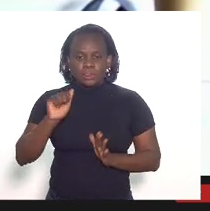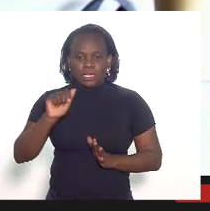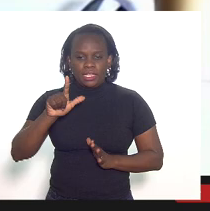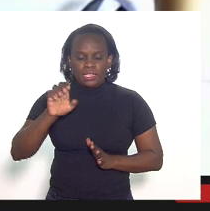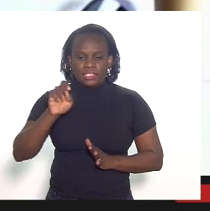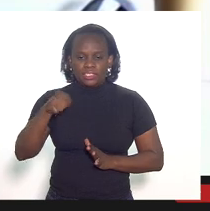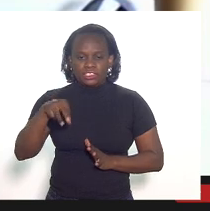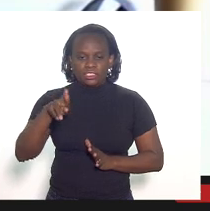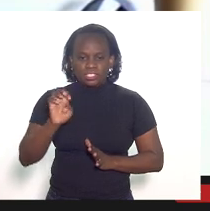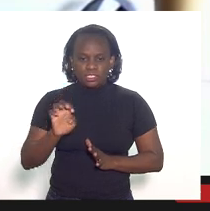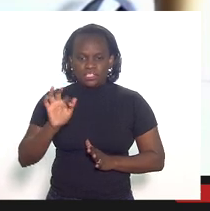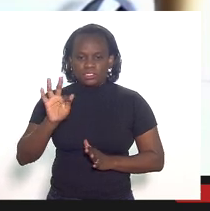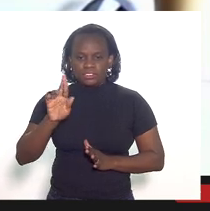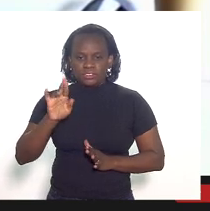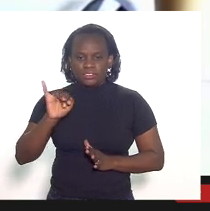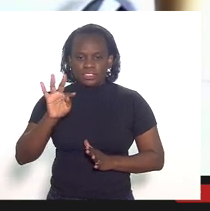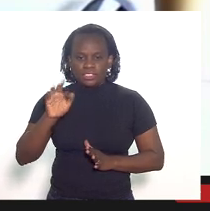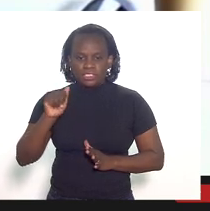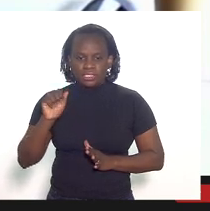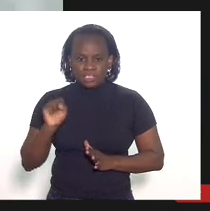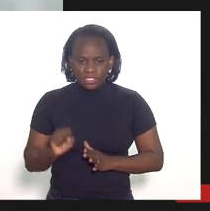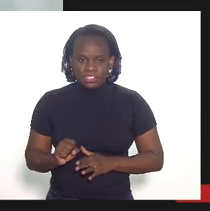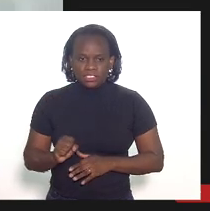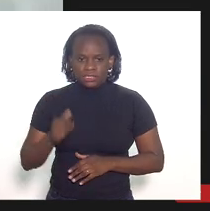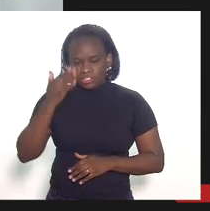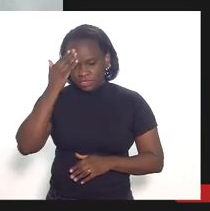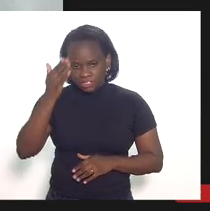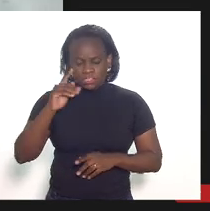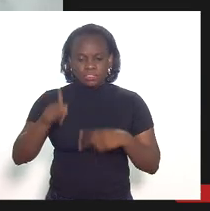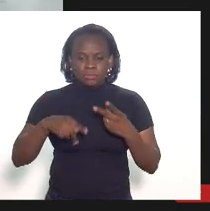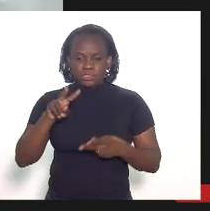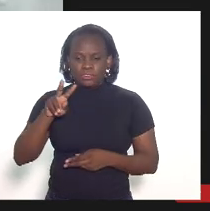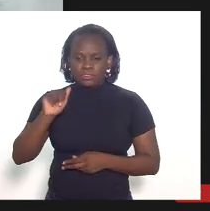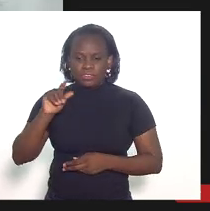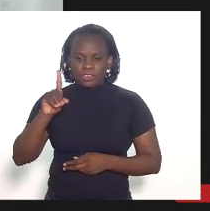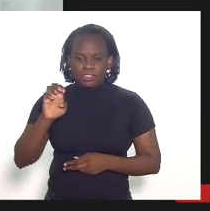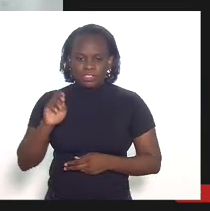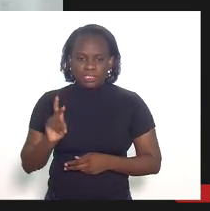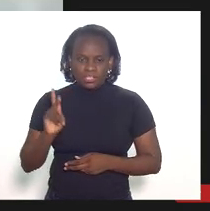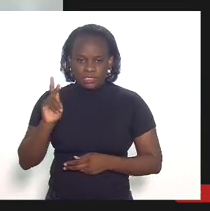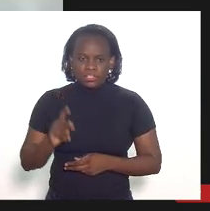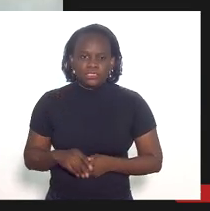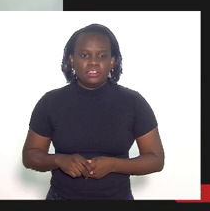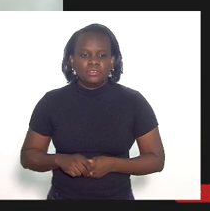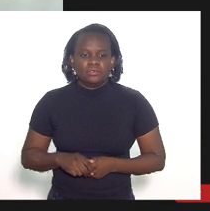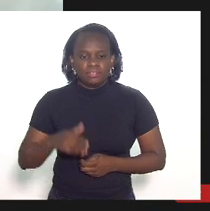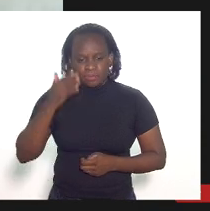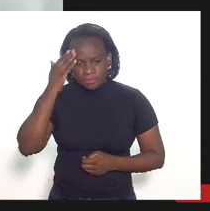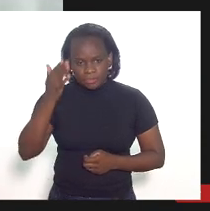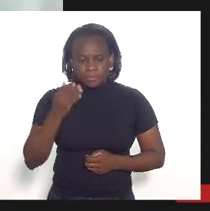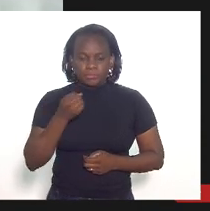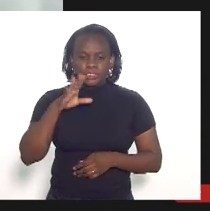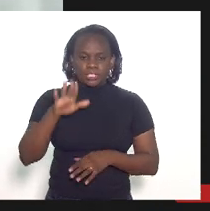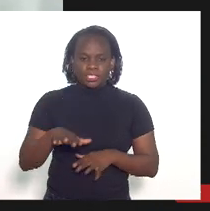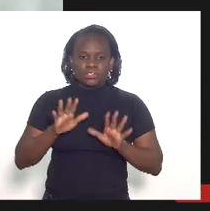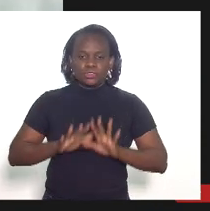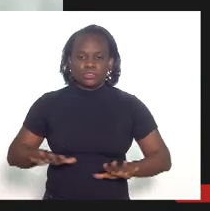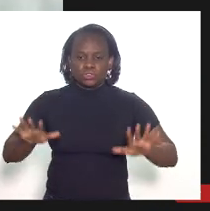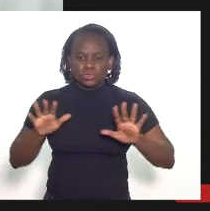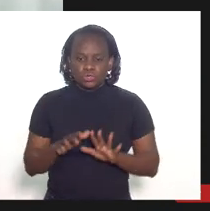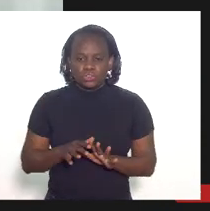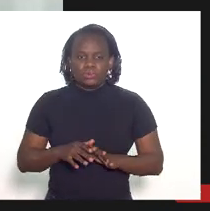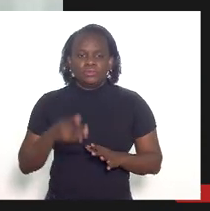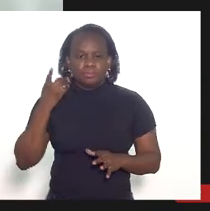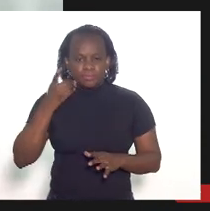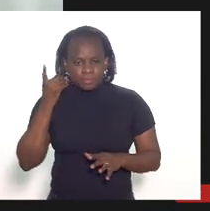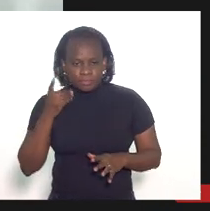Freitas obrigado Linde obrigado Linde boa tarde tarde a todos todos os